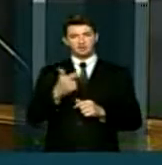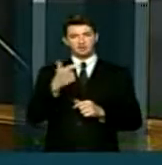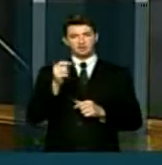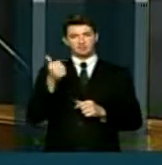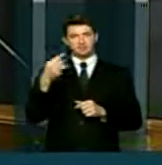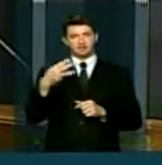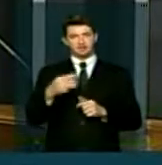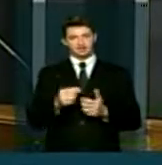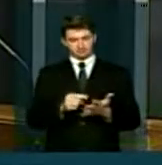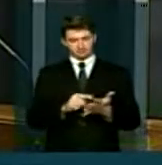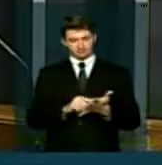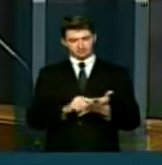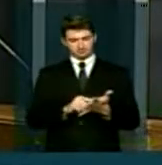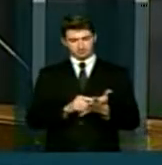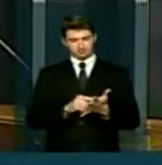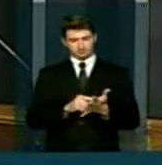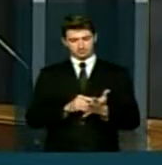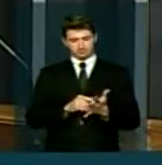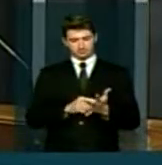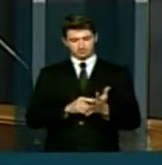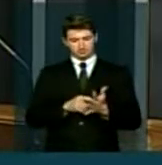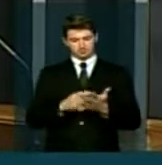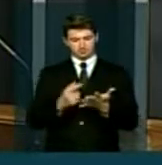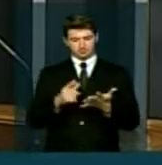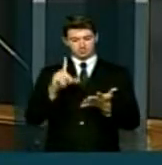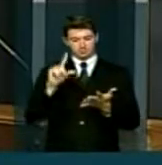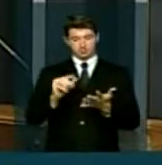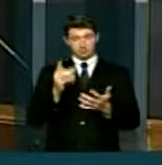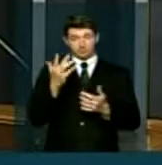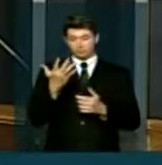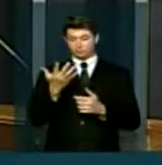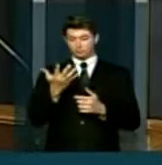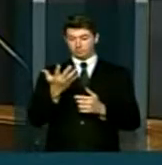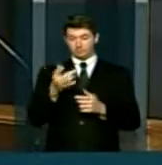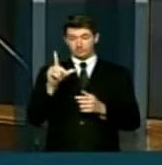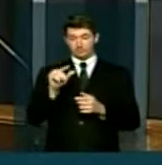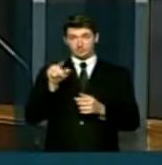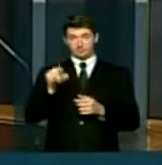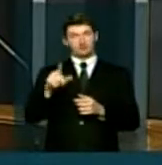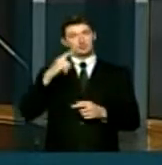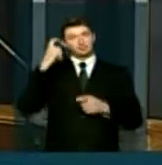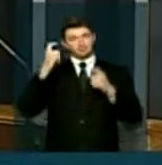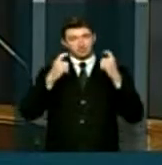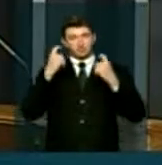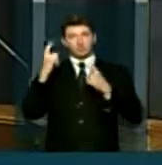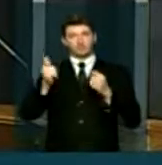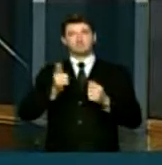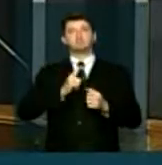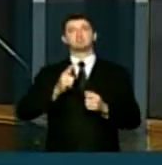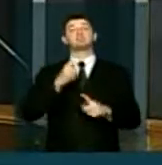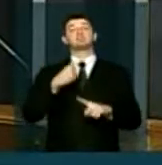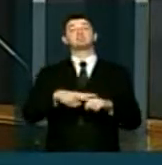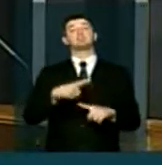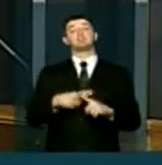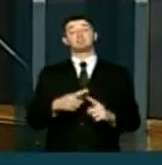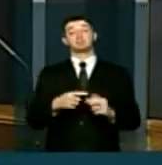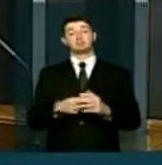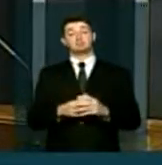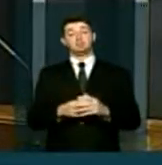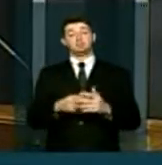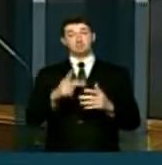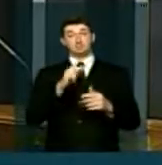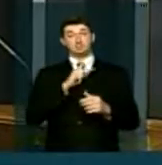de 2013. Esta redução nos traz ainda maior preocupação, porque enquanto